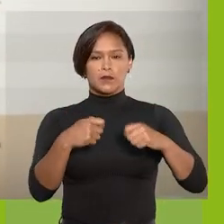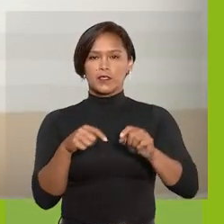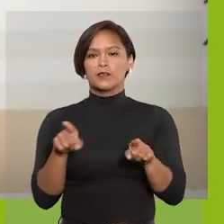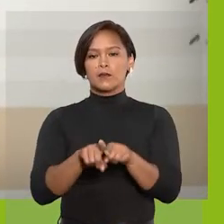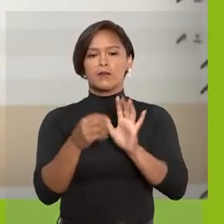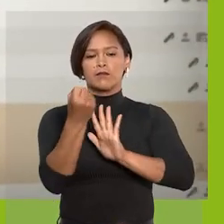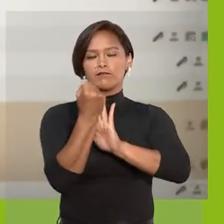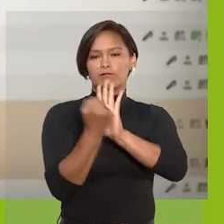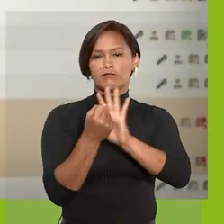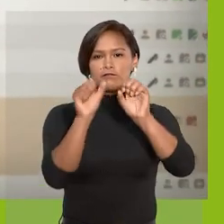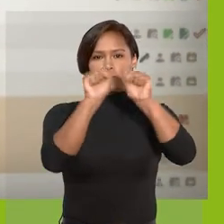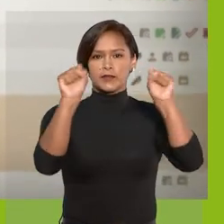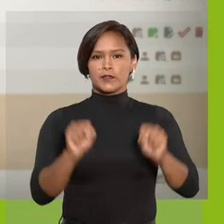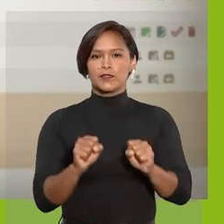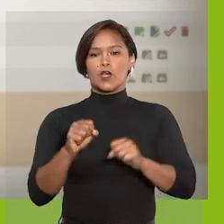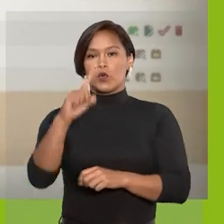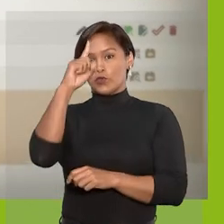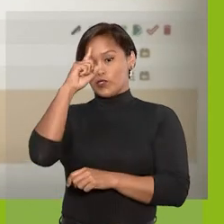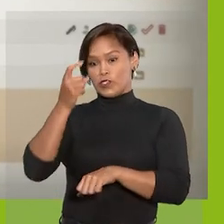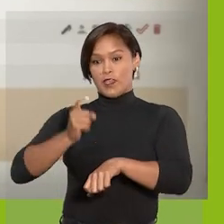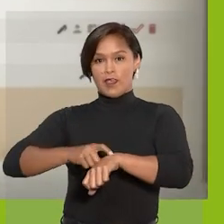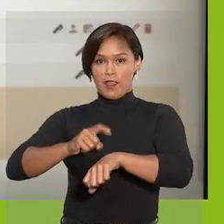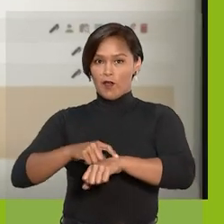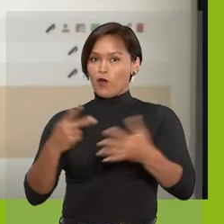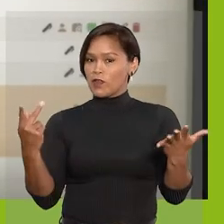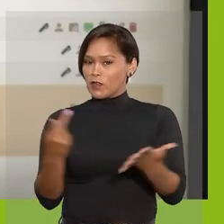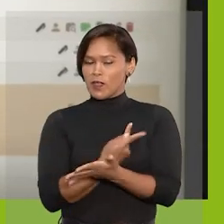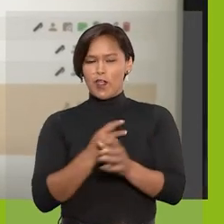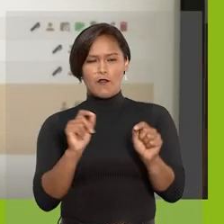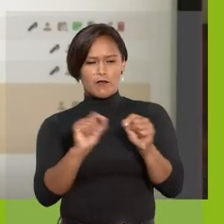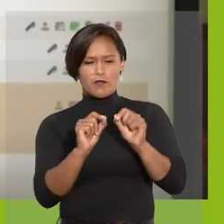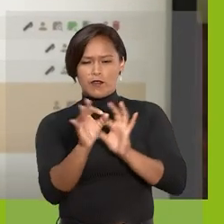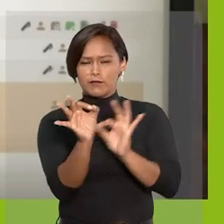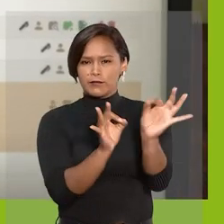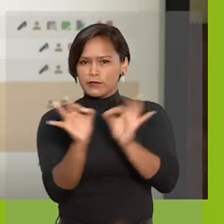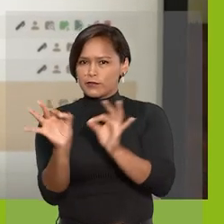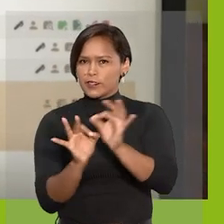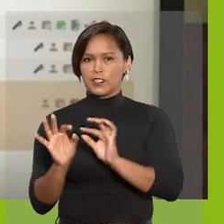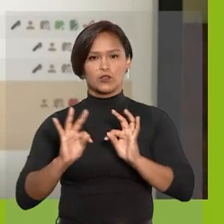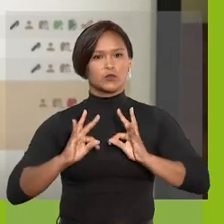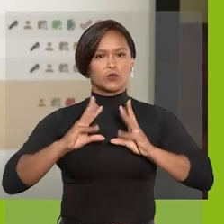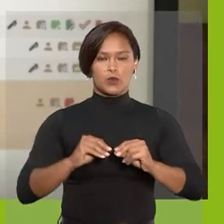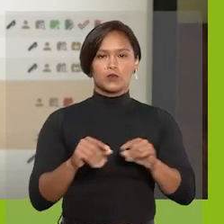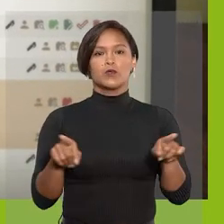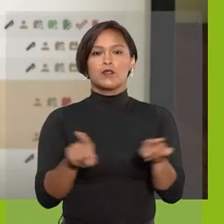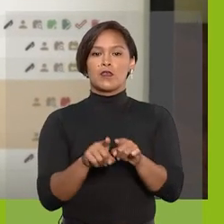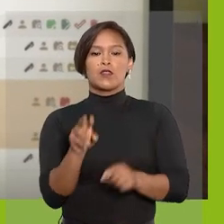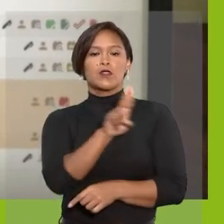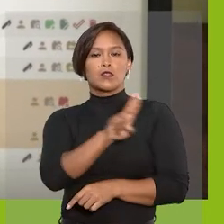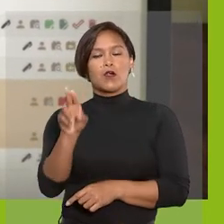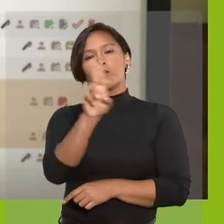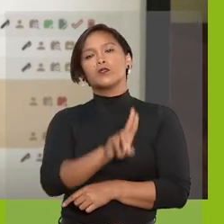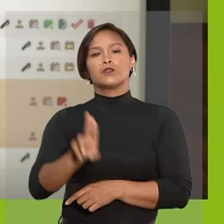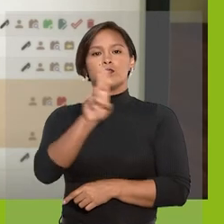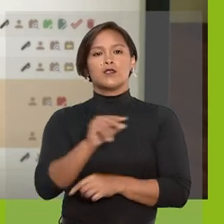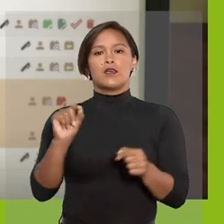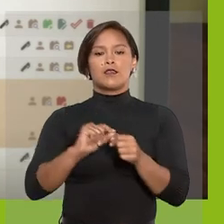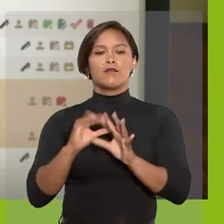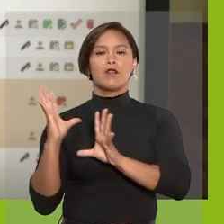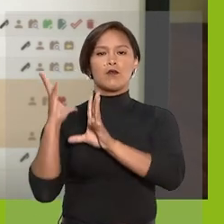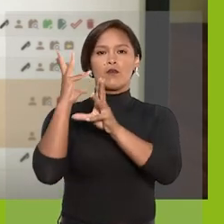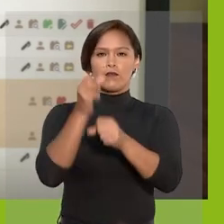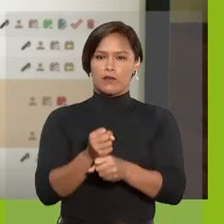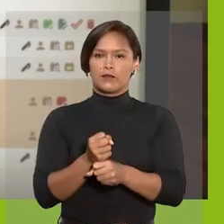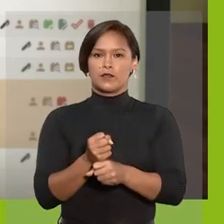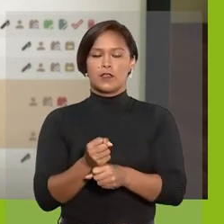registrado no sistema o dia e a hora em que os documentos do bloco foram revisados, bem como o nome do usuário que fez a revisão.